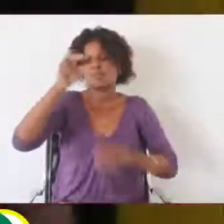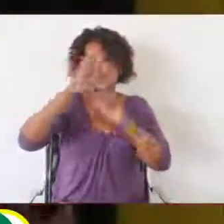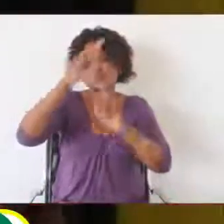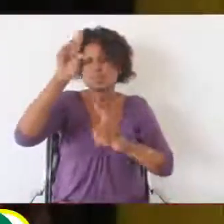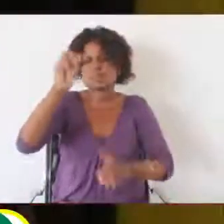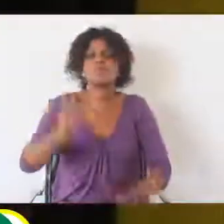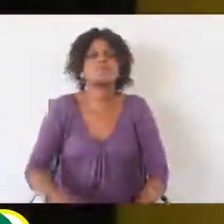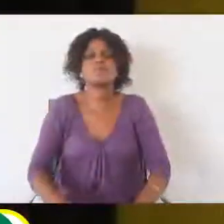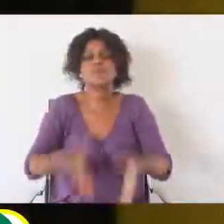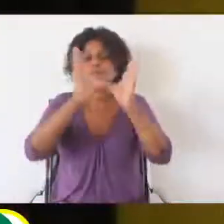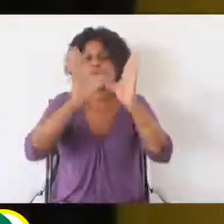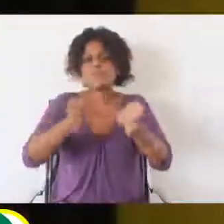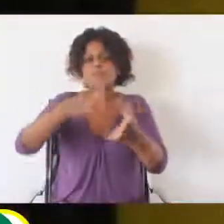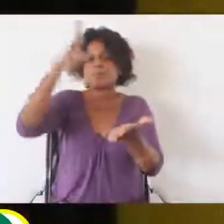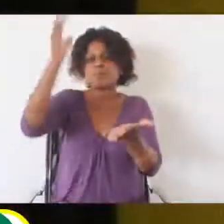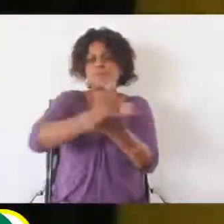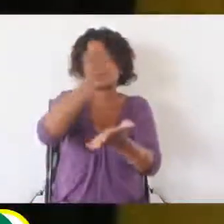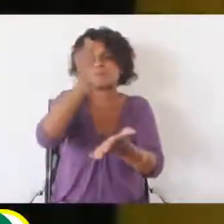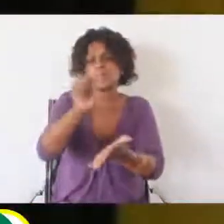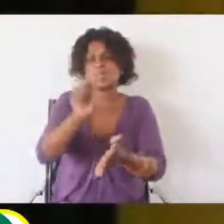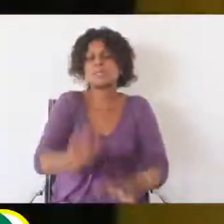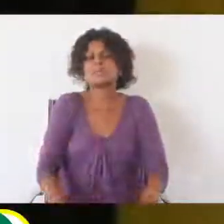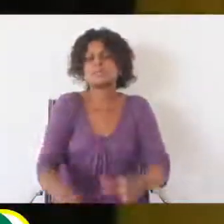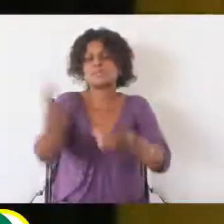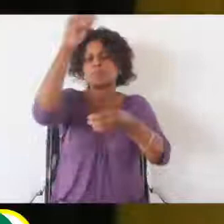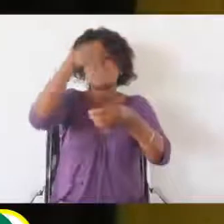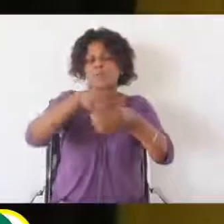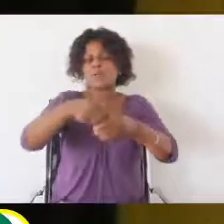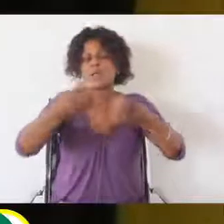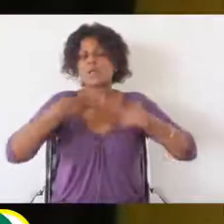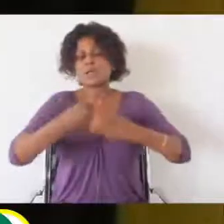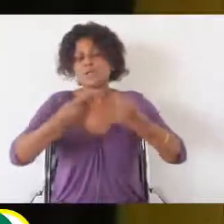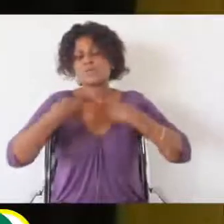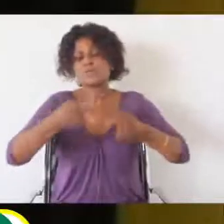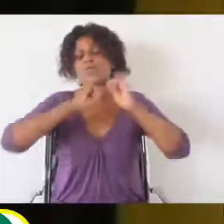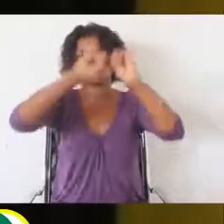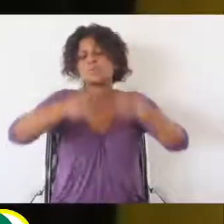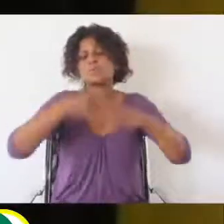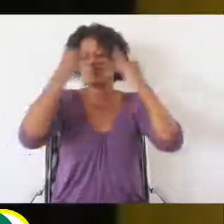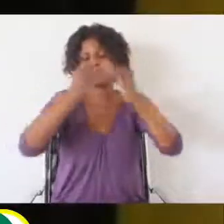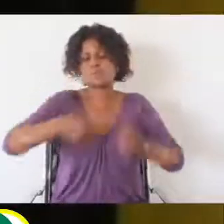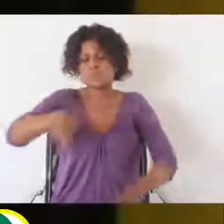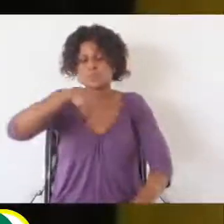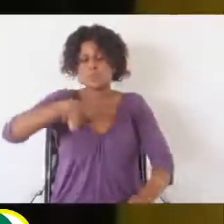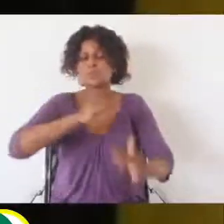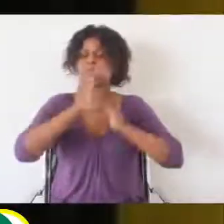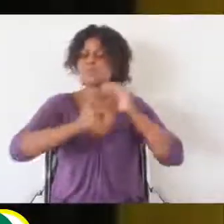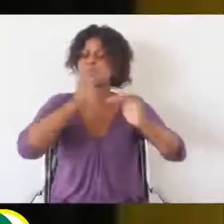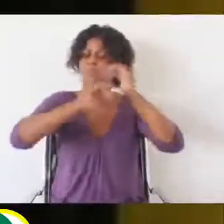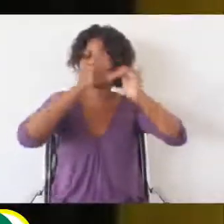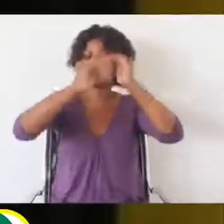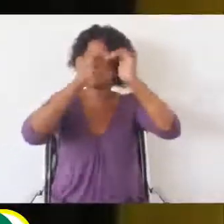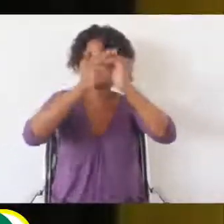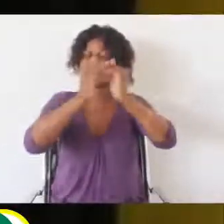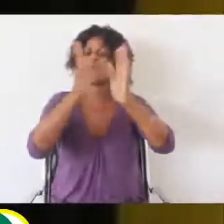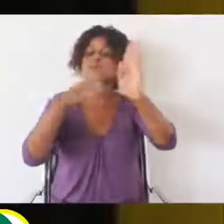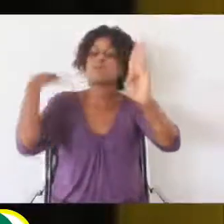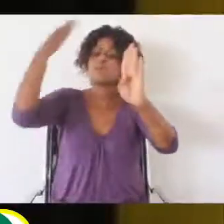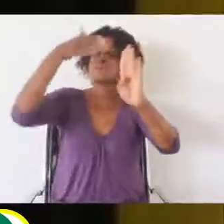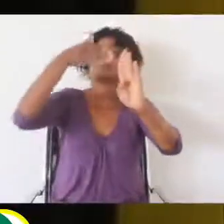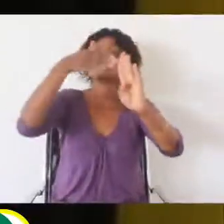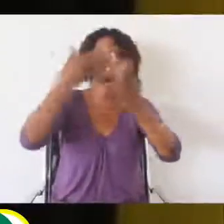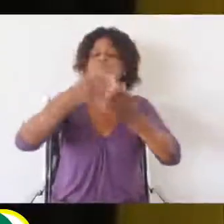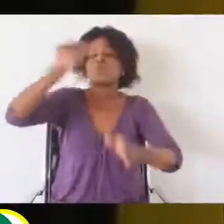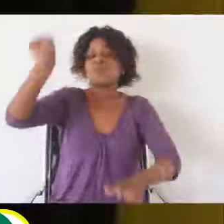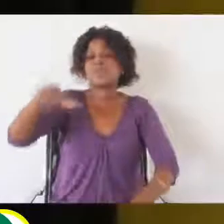preceito está subjacente aos esforços que a nossa instituição tem estado a desenvolver, visando melhorar cada